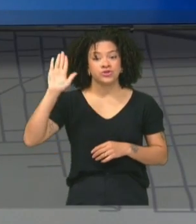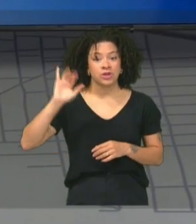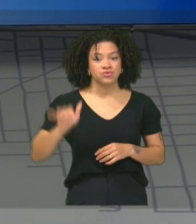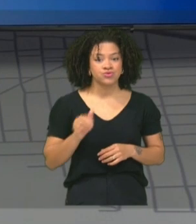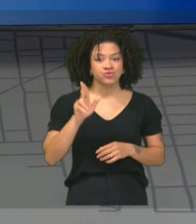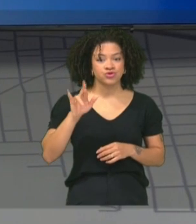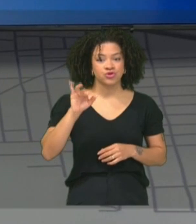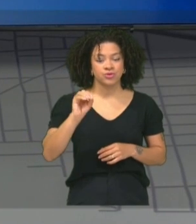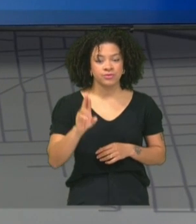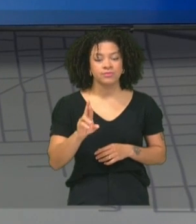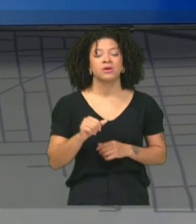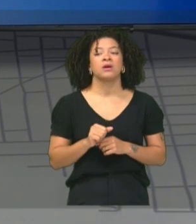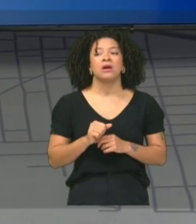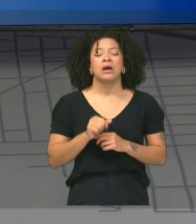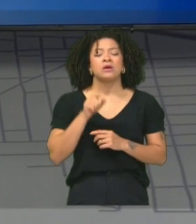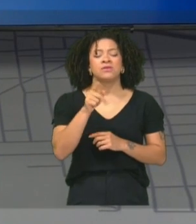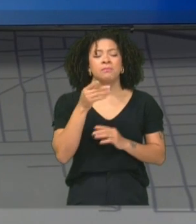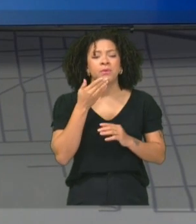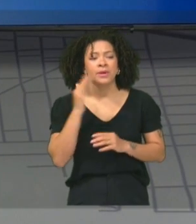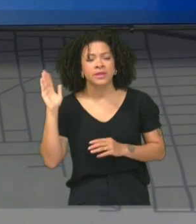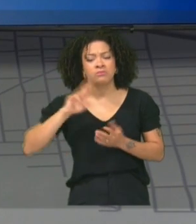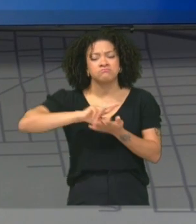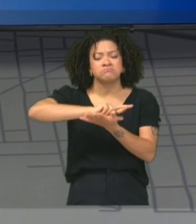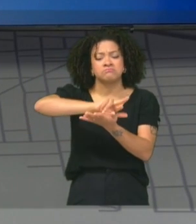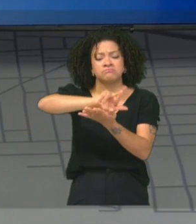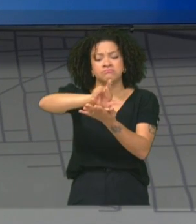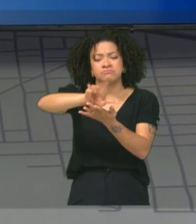o senhor prometeu, além de várias coisas,